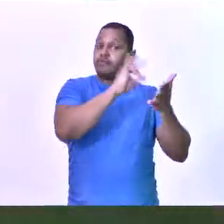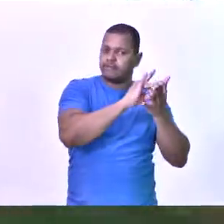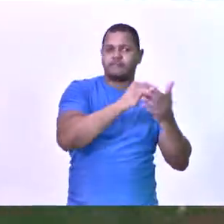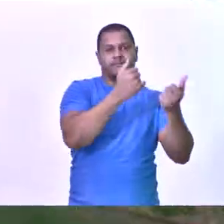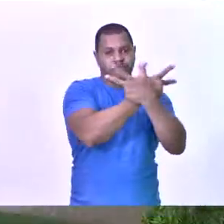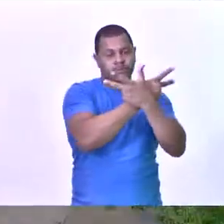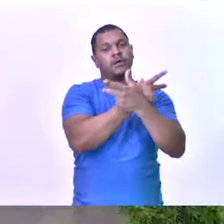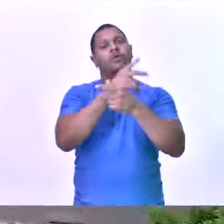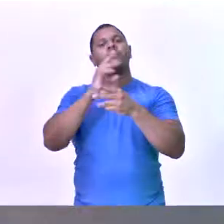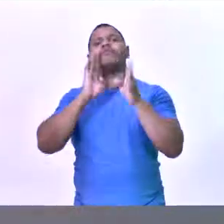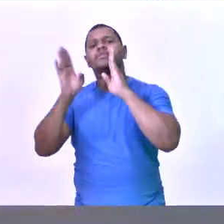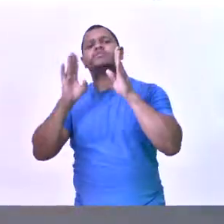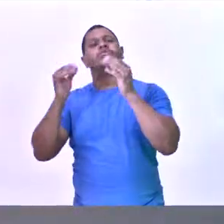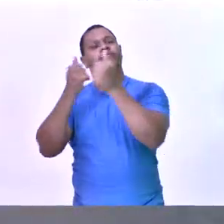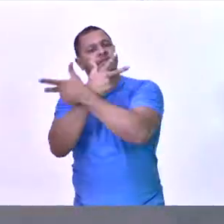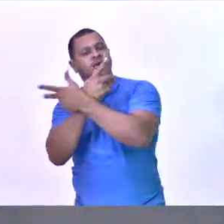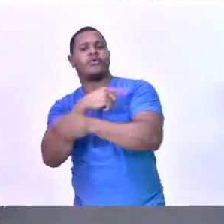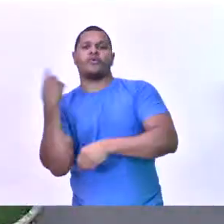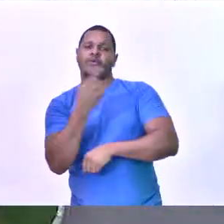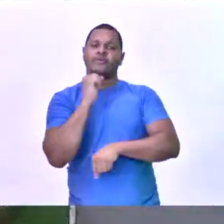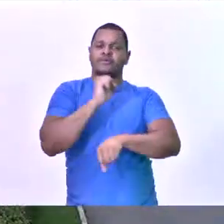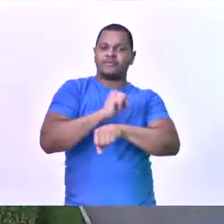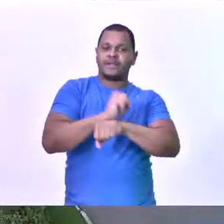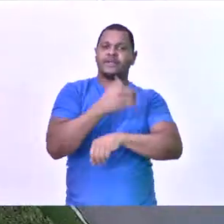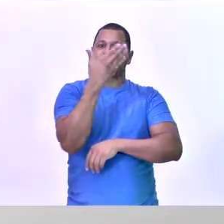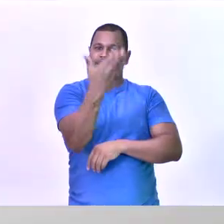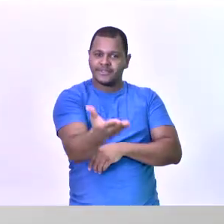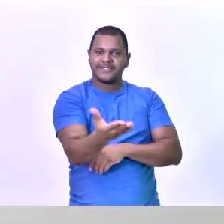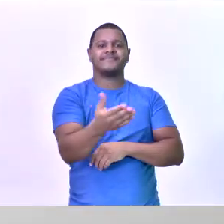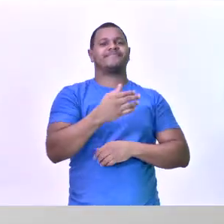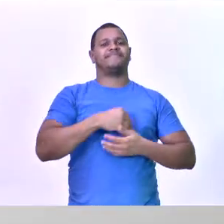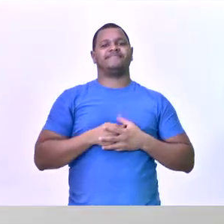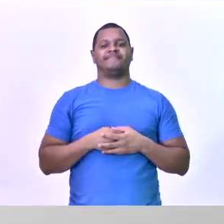e das mídias sociais da instituição. Esperamos você!